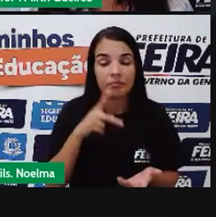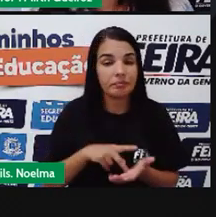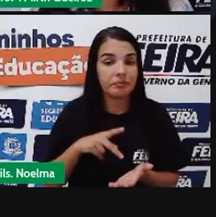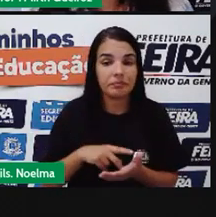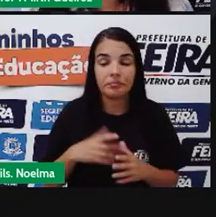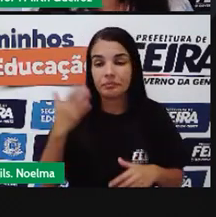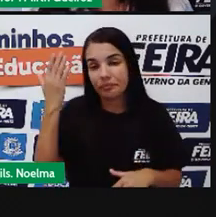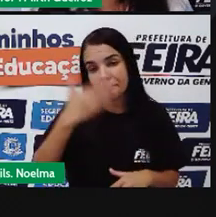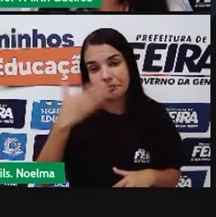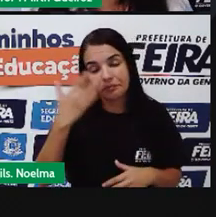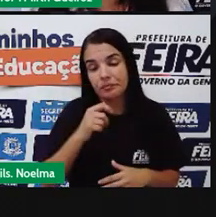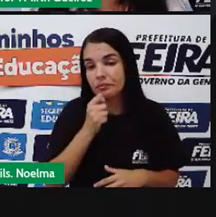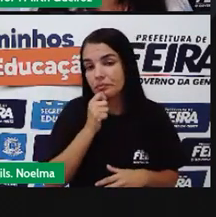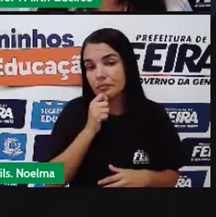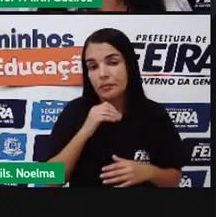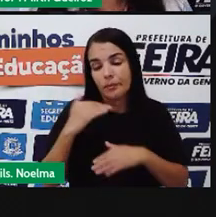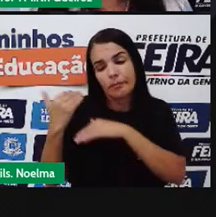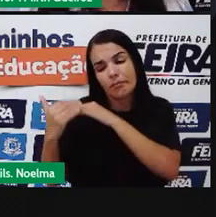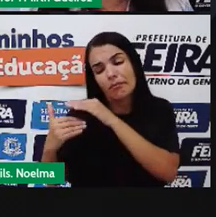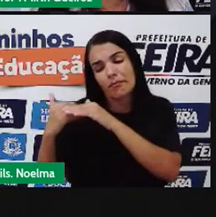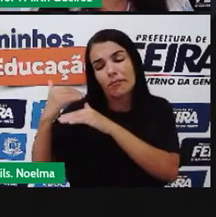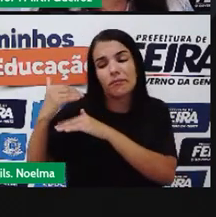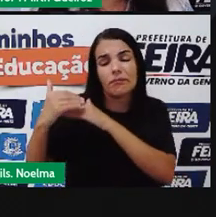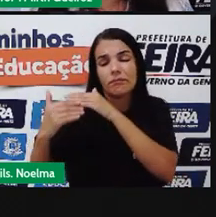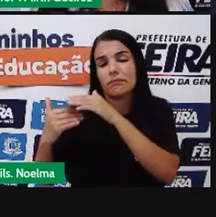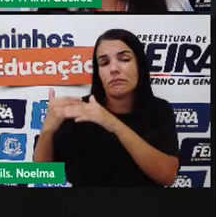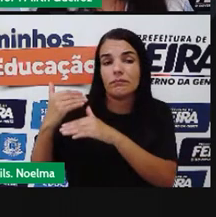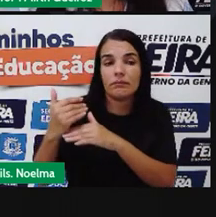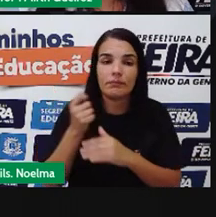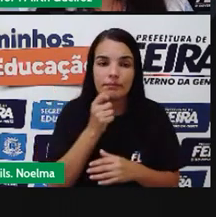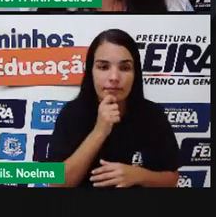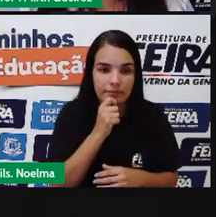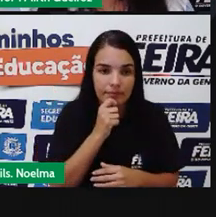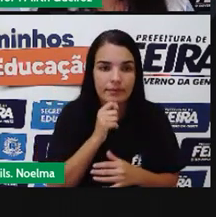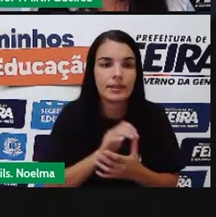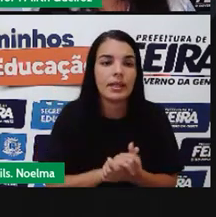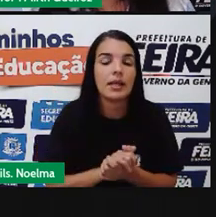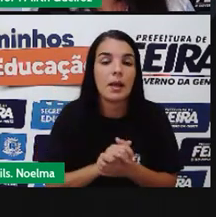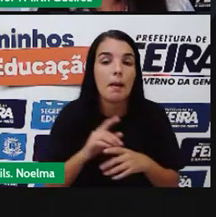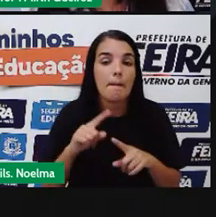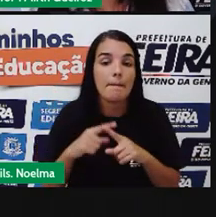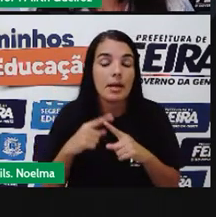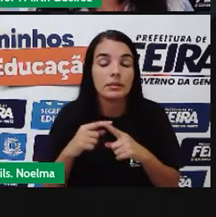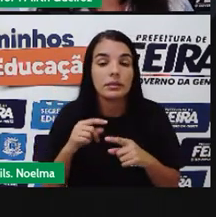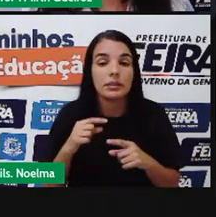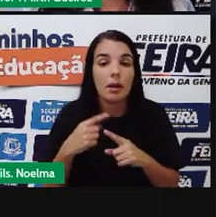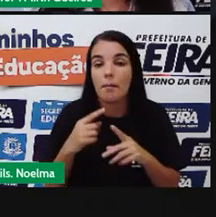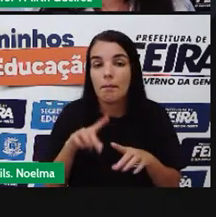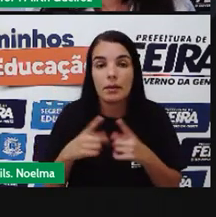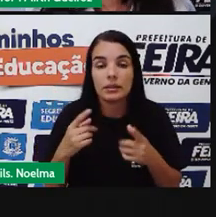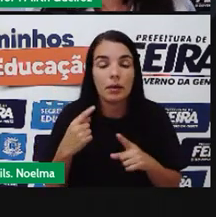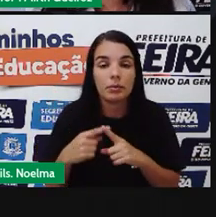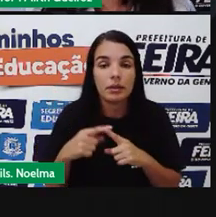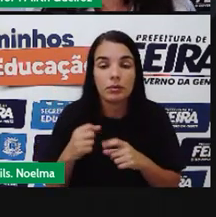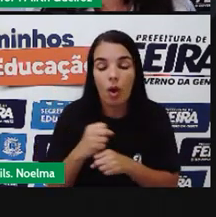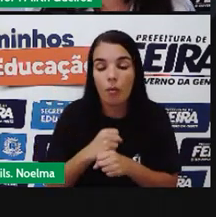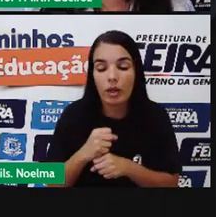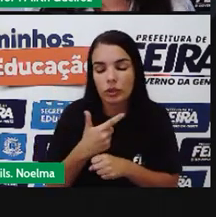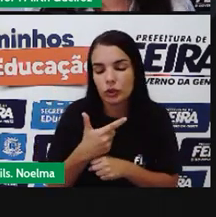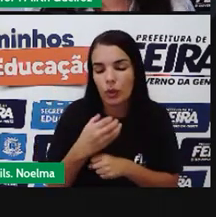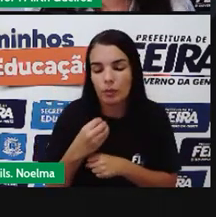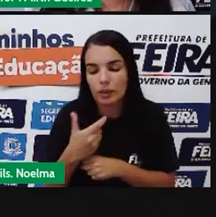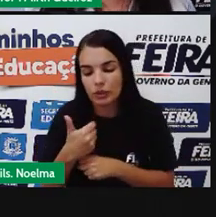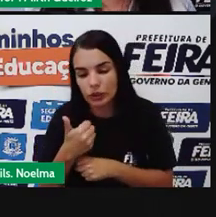melhorando Bastante Em relação A isso Muito embora Os anos De 2018 2019 Não foram Tão